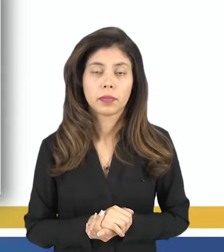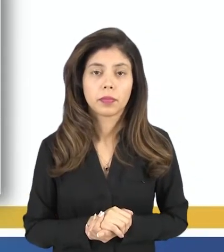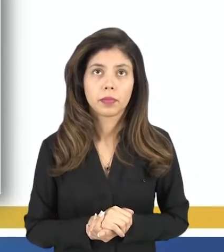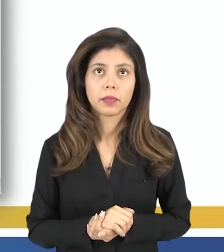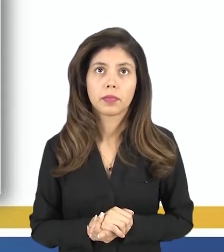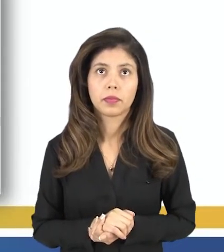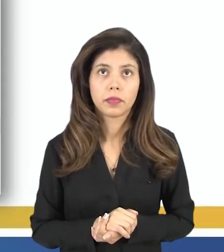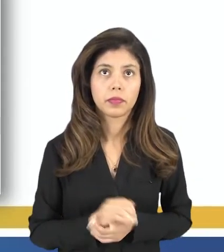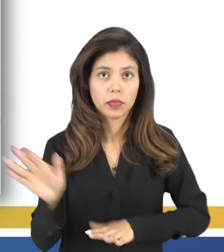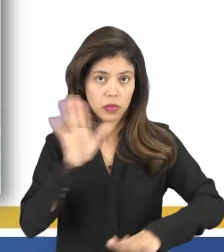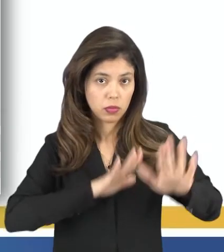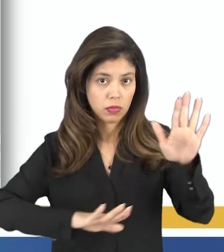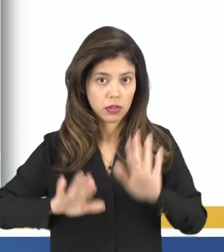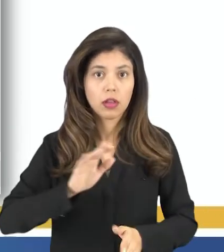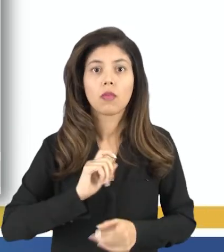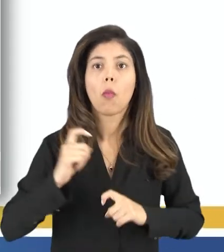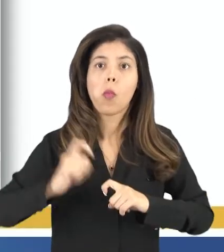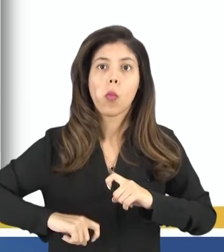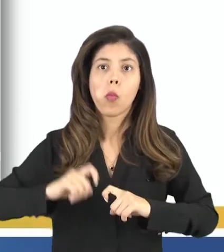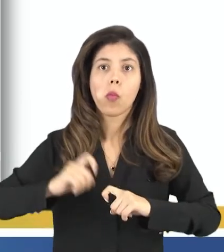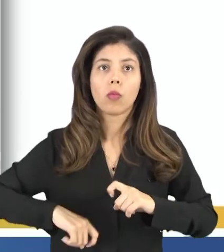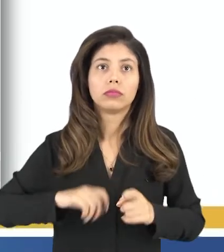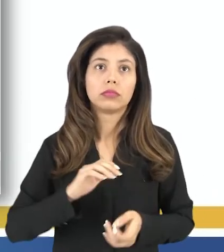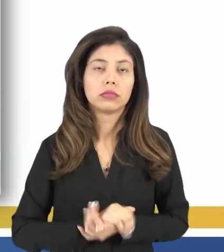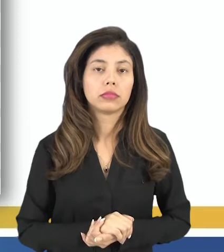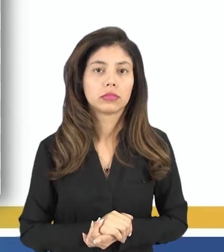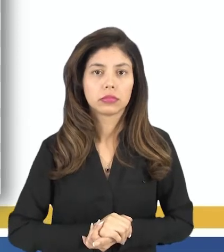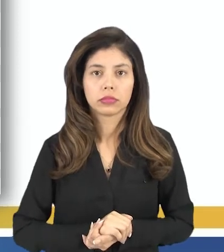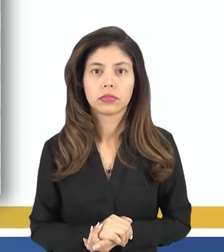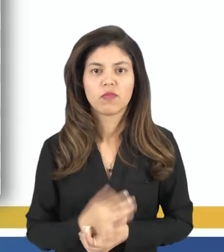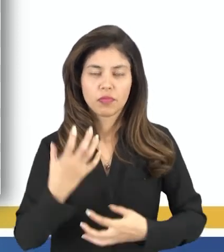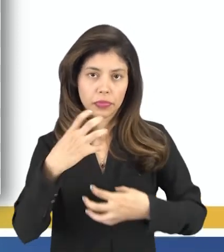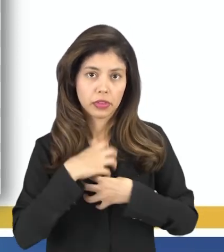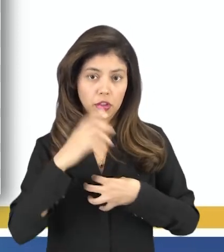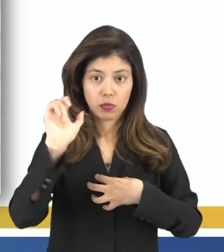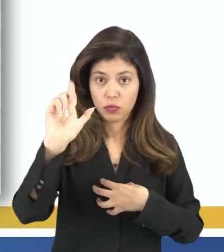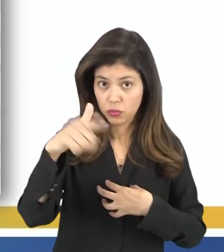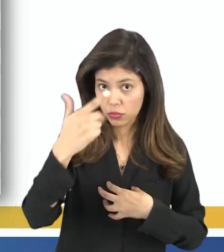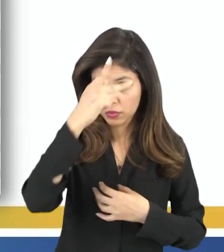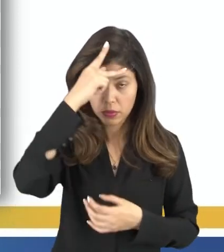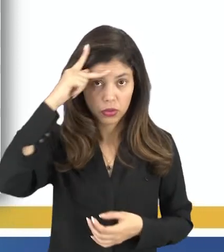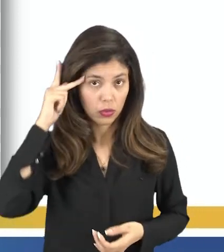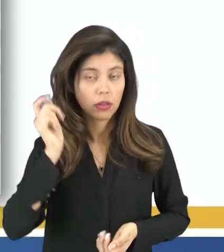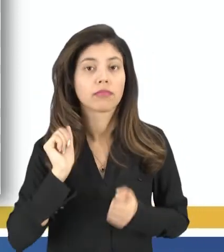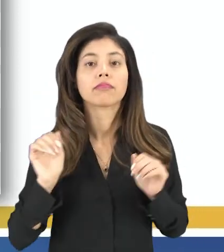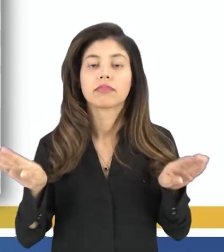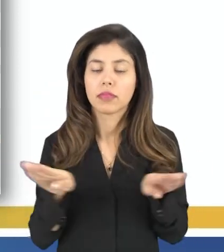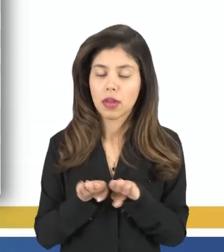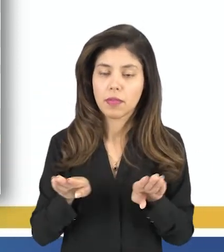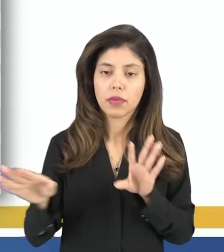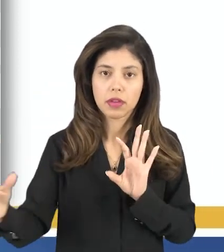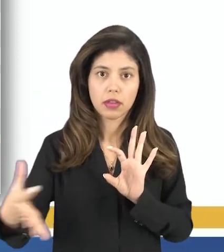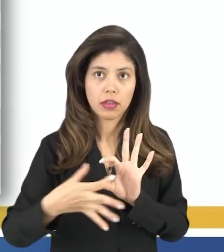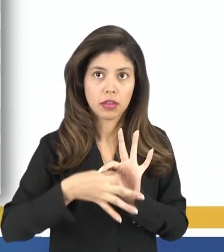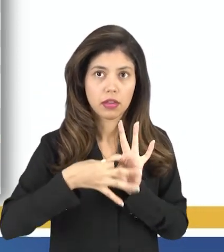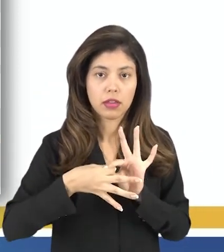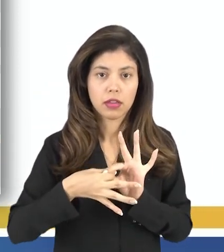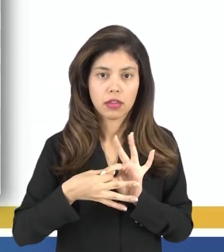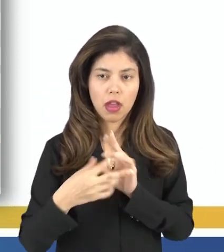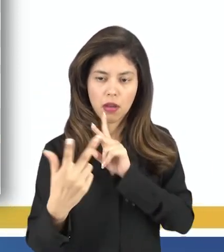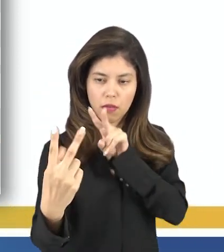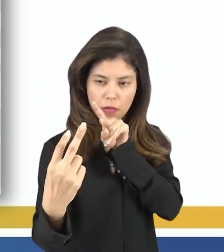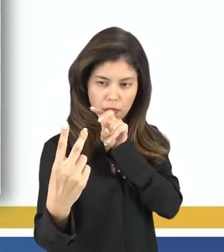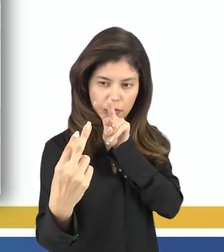em orientação sexual. É o que a pessoa sente por outra. Também está ligada à atração.